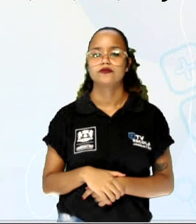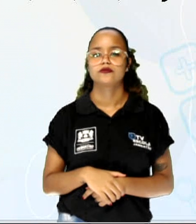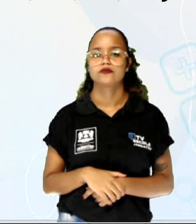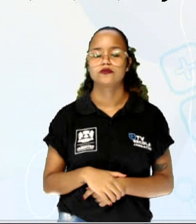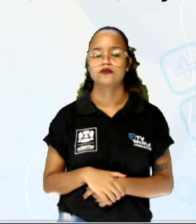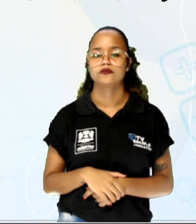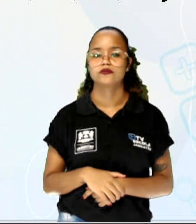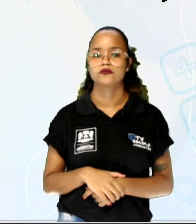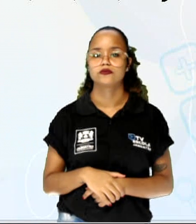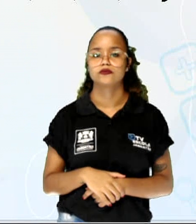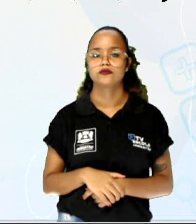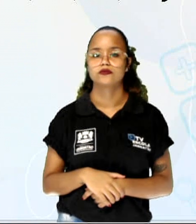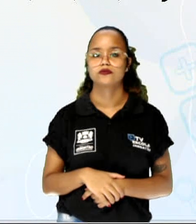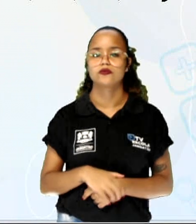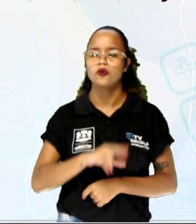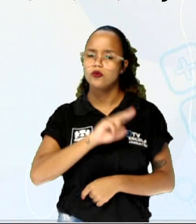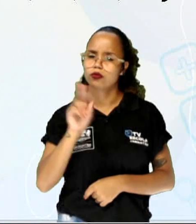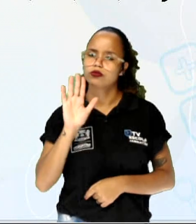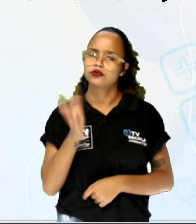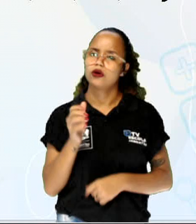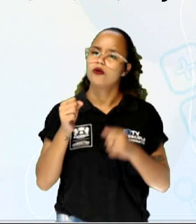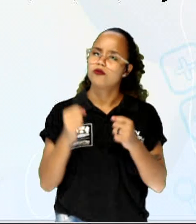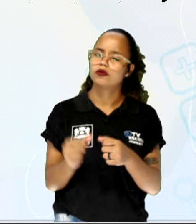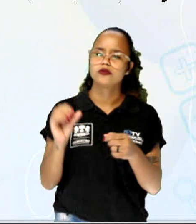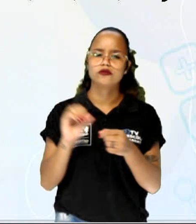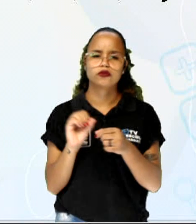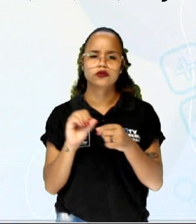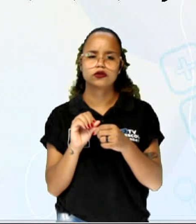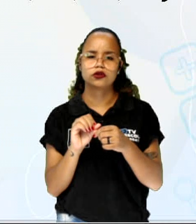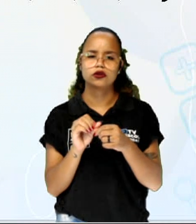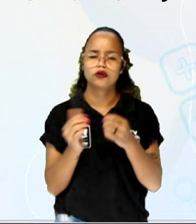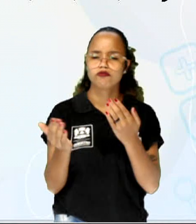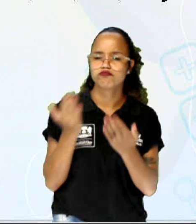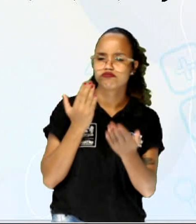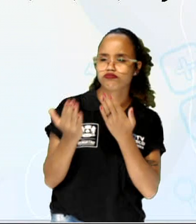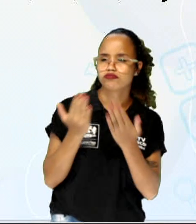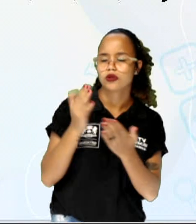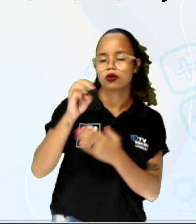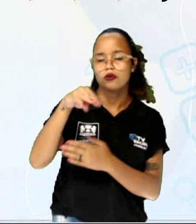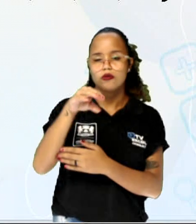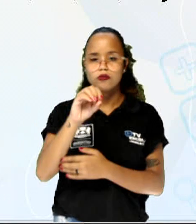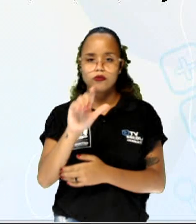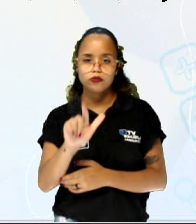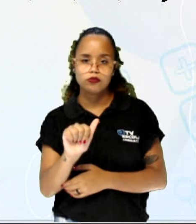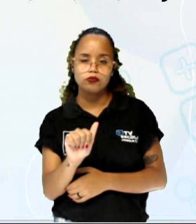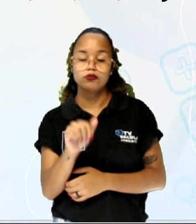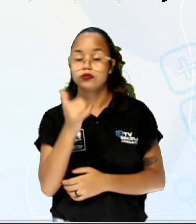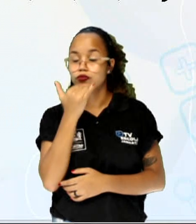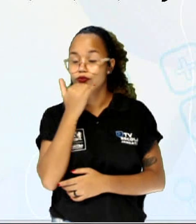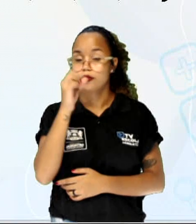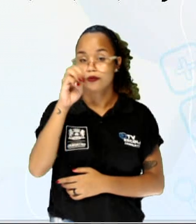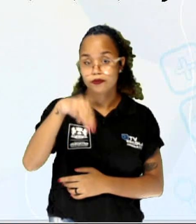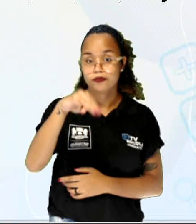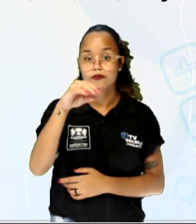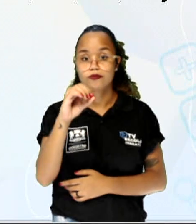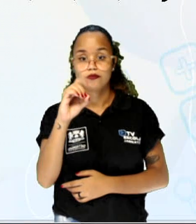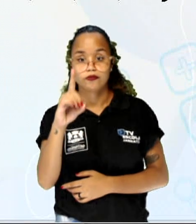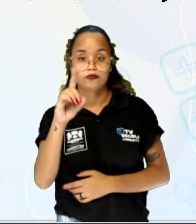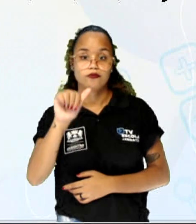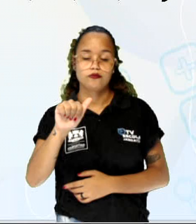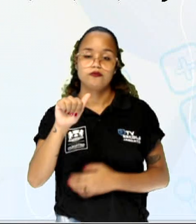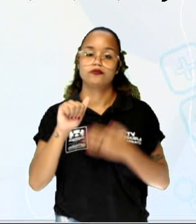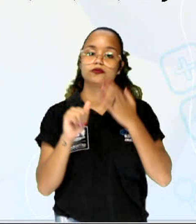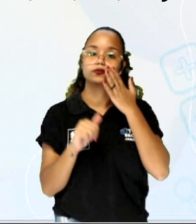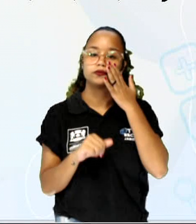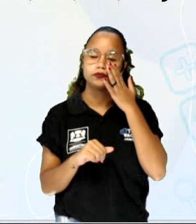vem, é... a gente já pode fazer até uma analogia com a moda, né? O que é que está na moda, né? O que está na moda é aquilo que está aparecendo com muita frequência.